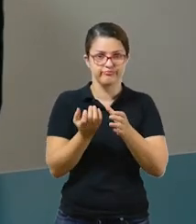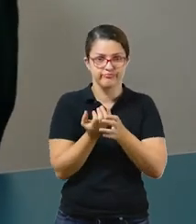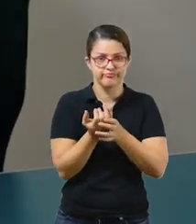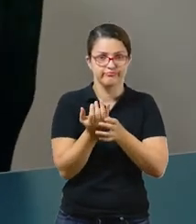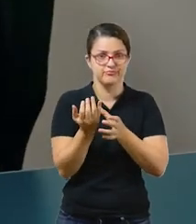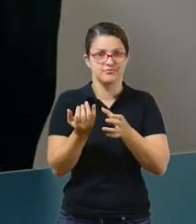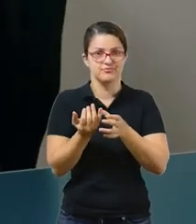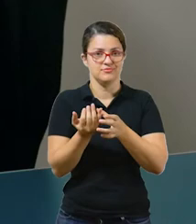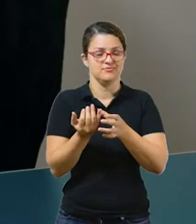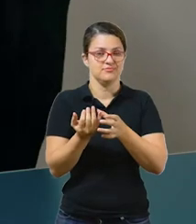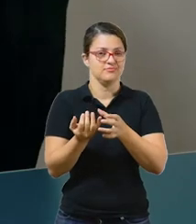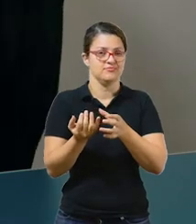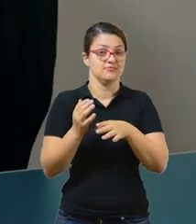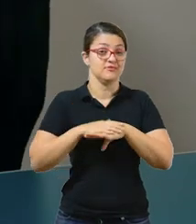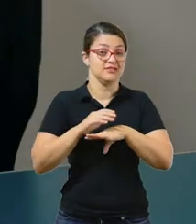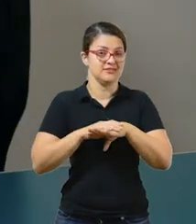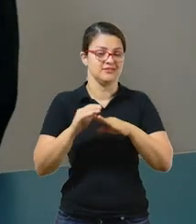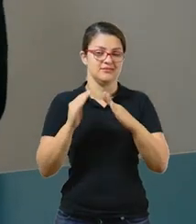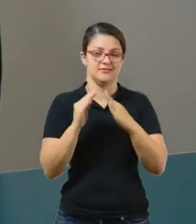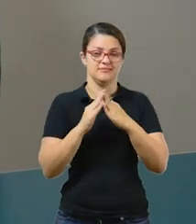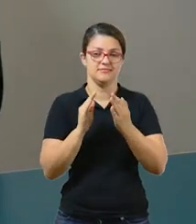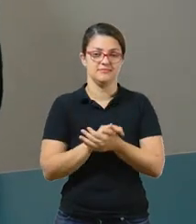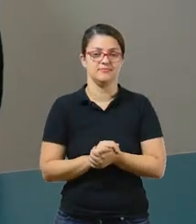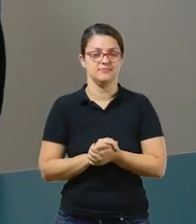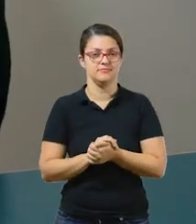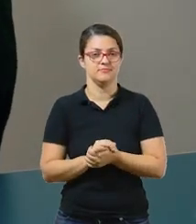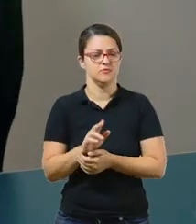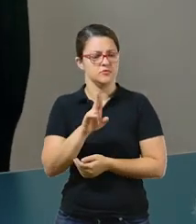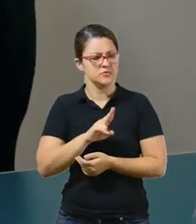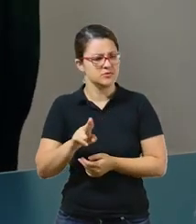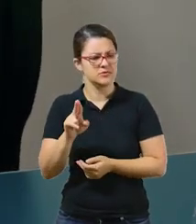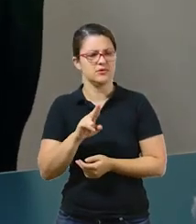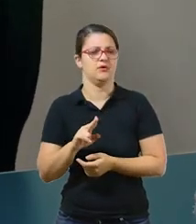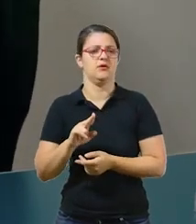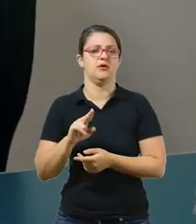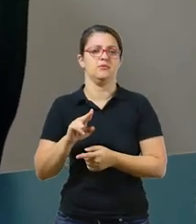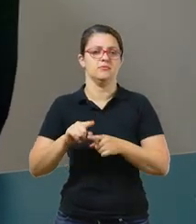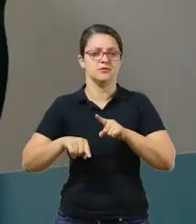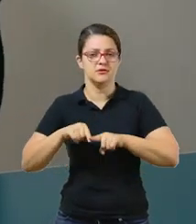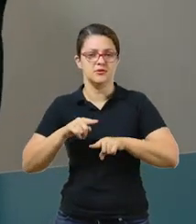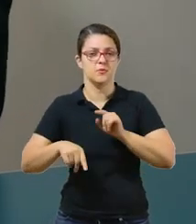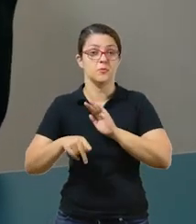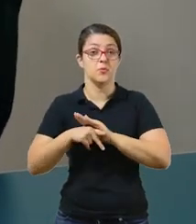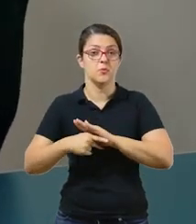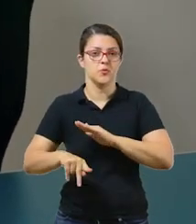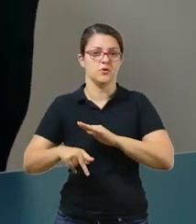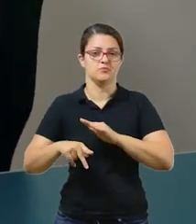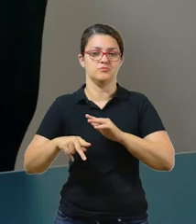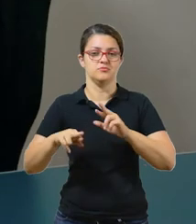Então, a atividade você pode fazer com material reciclável também, que fica muito interessante.